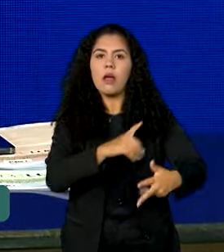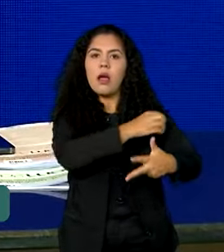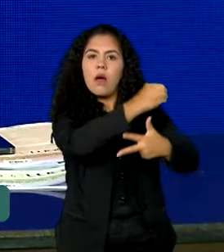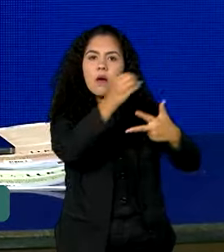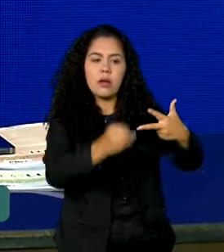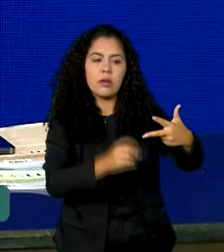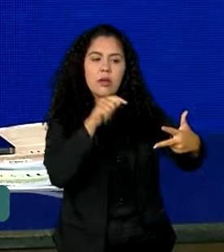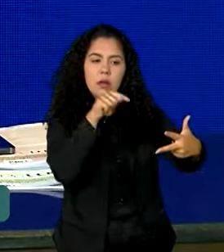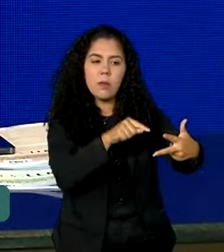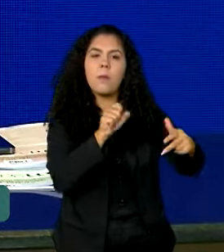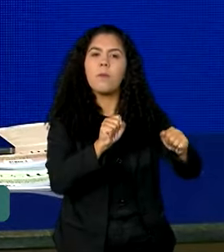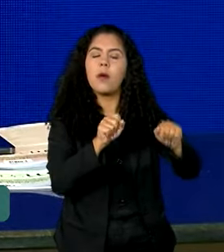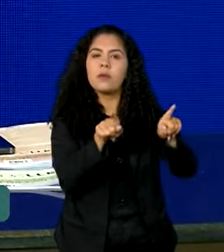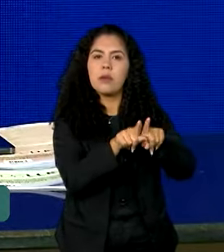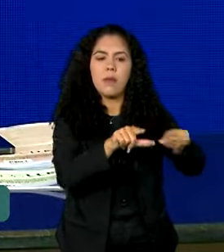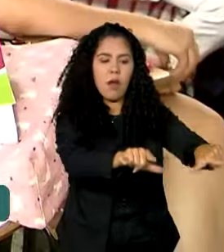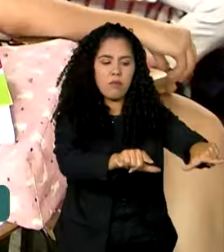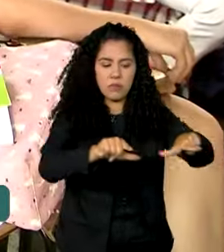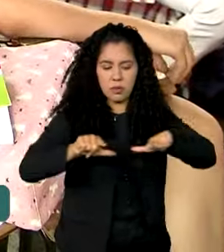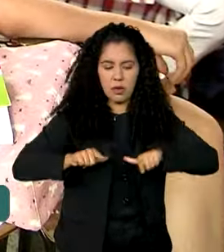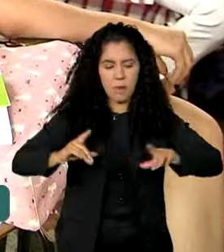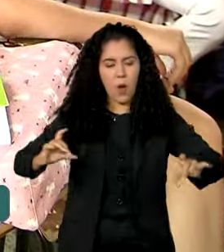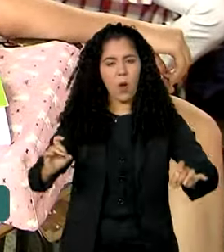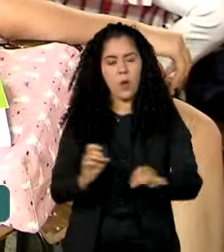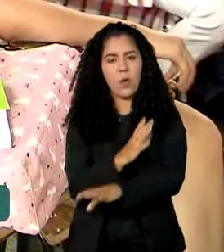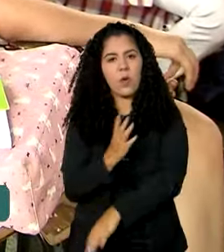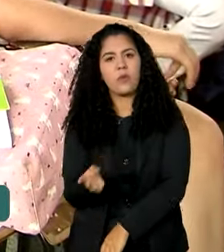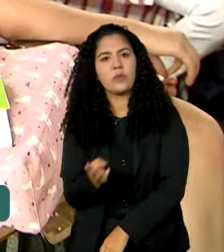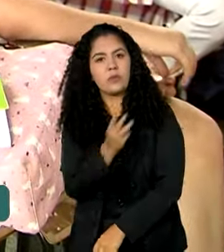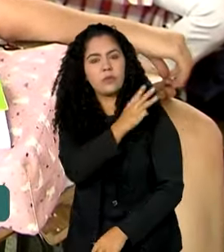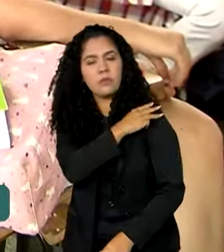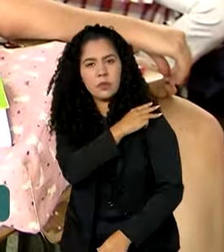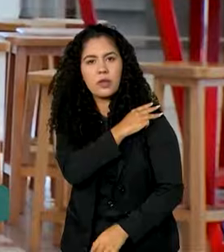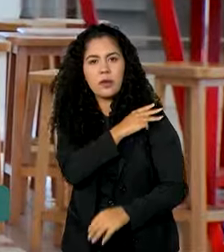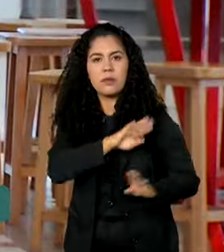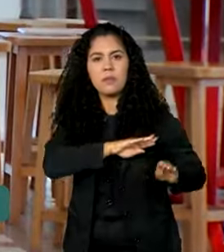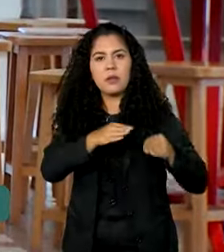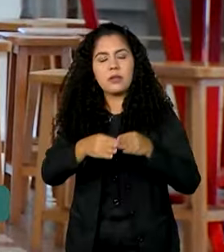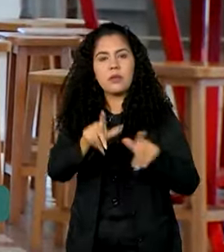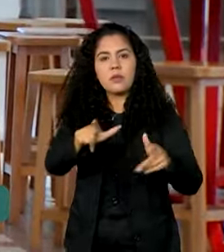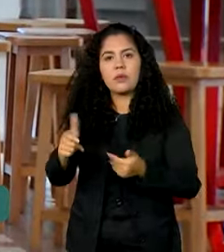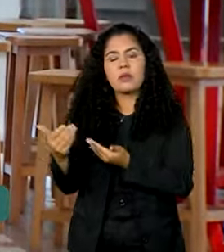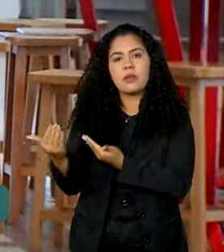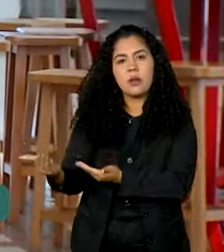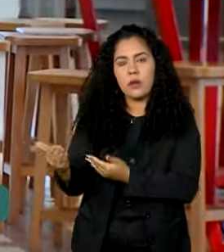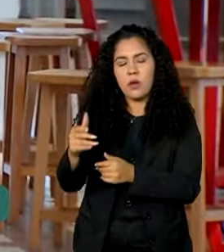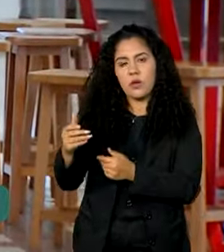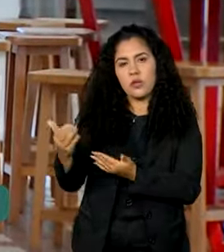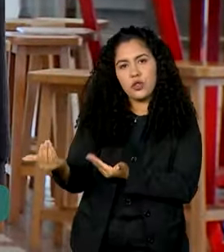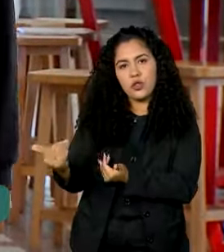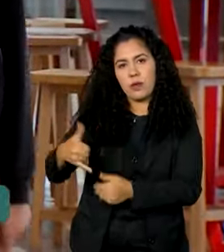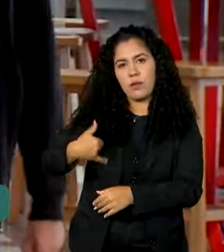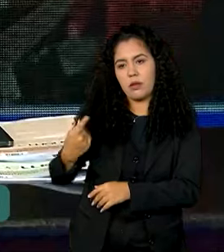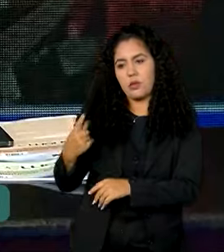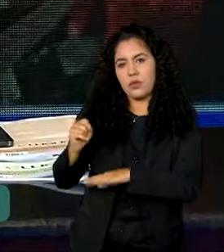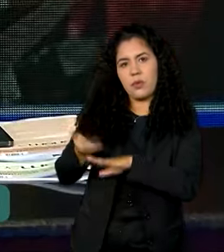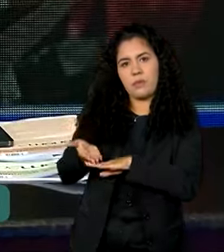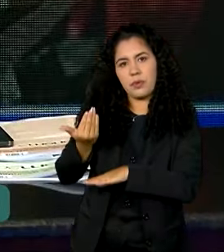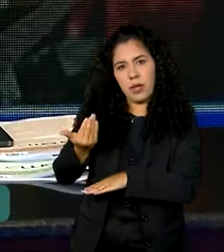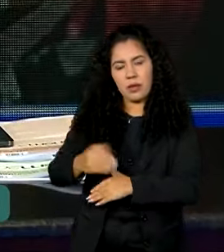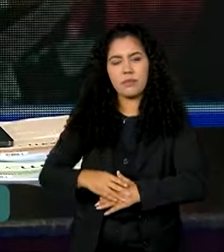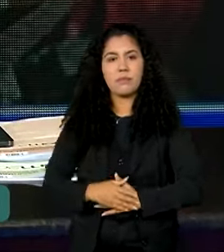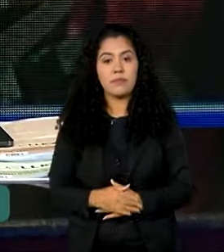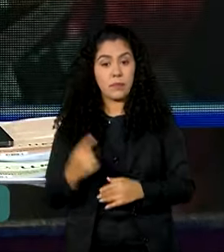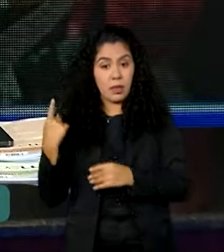certificação de conclusão para os alunos do ensino médio maiores de 18 anos. O